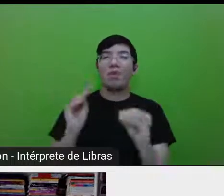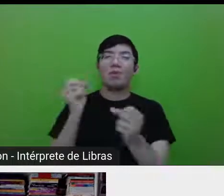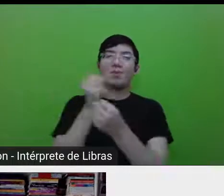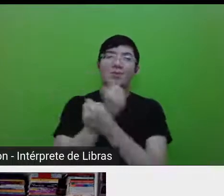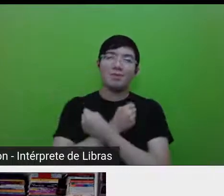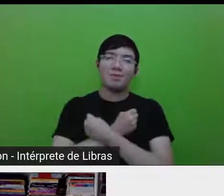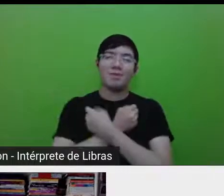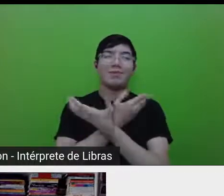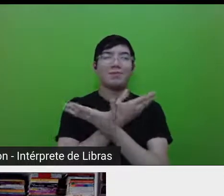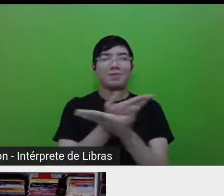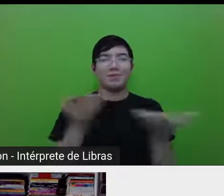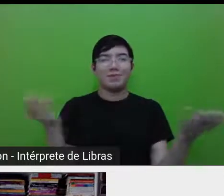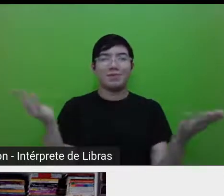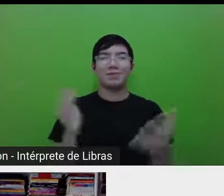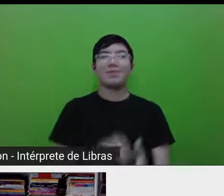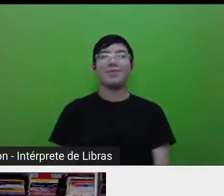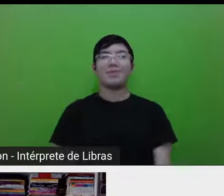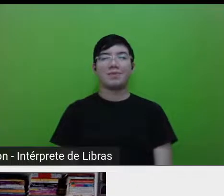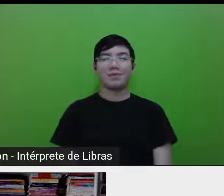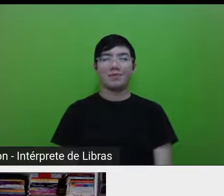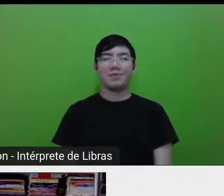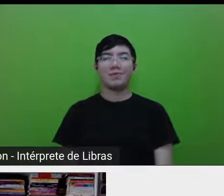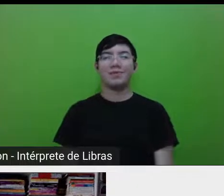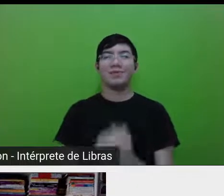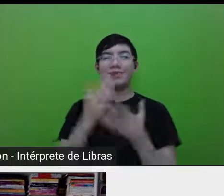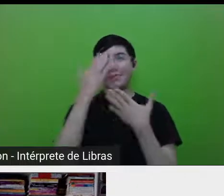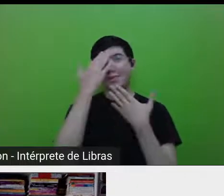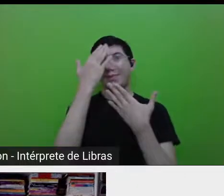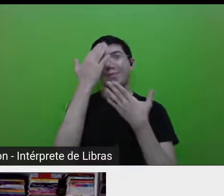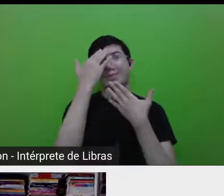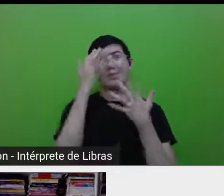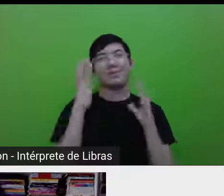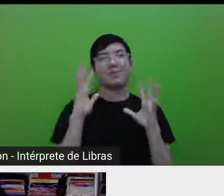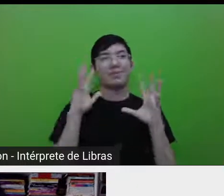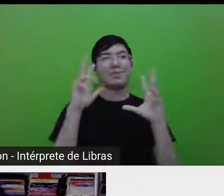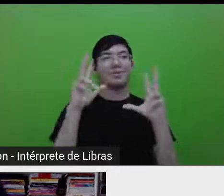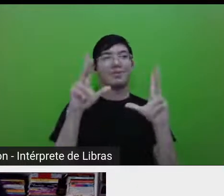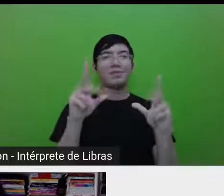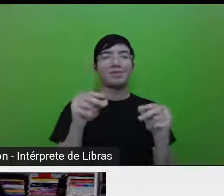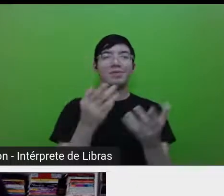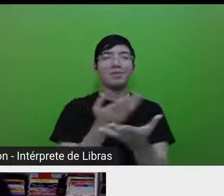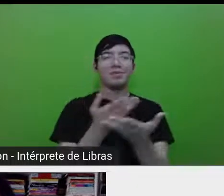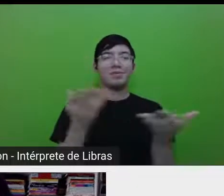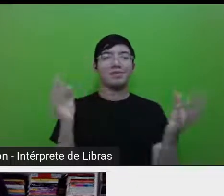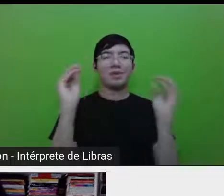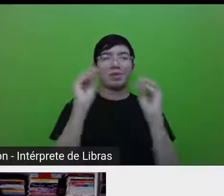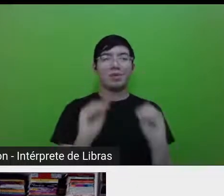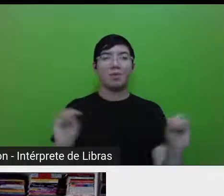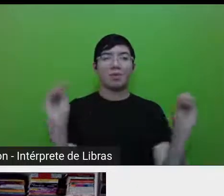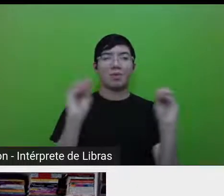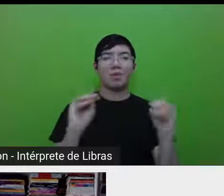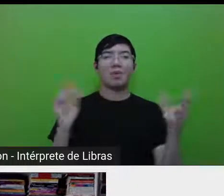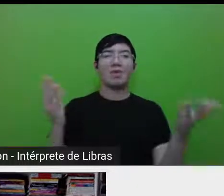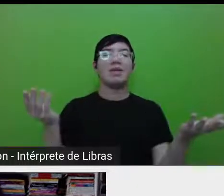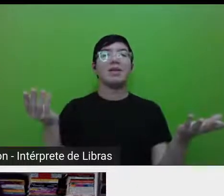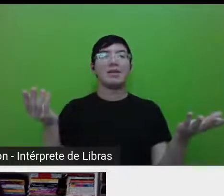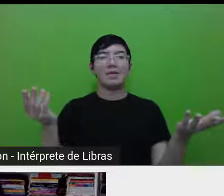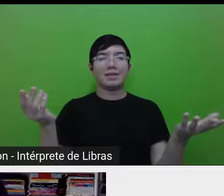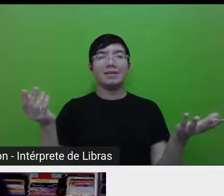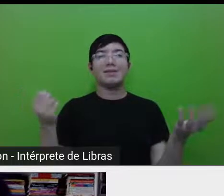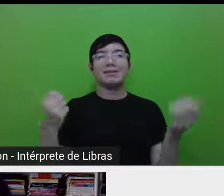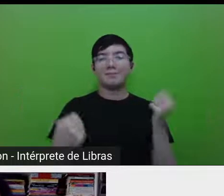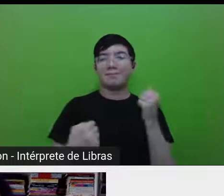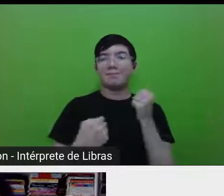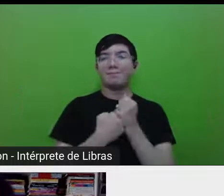abraçados. Obrigada, gente, obrigada pelo convite, um beijo para todo mundo da biblioteca, agradeço o apoio dos